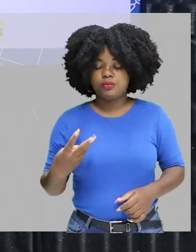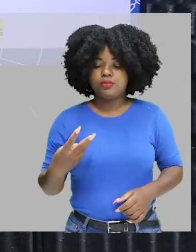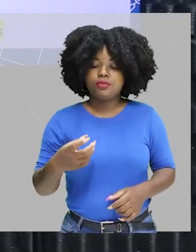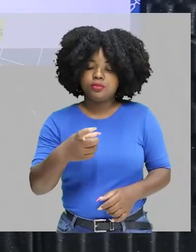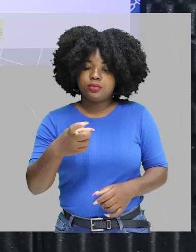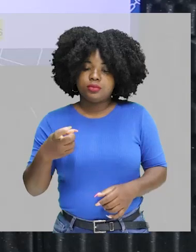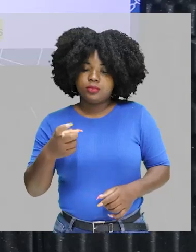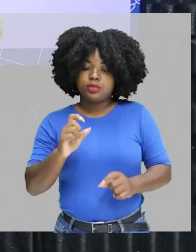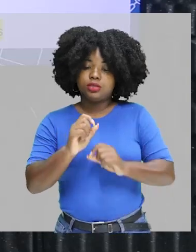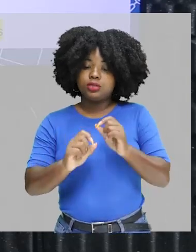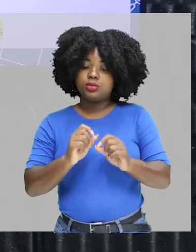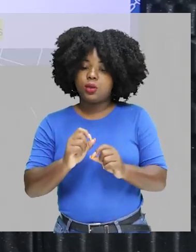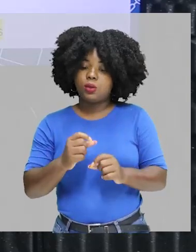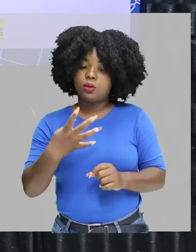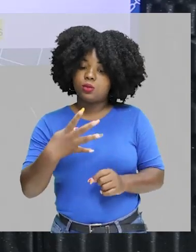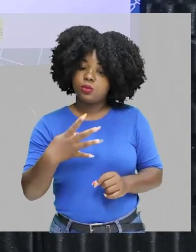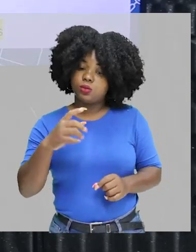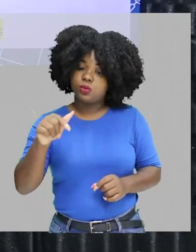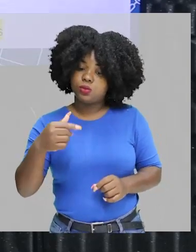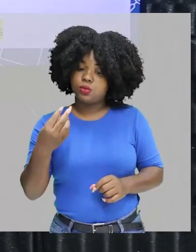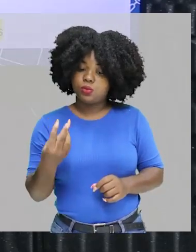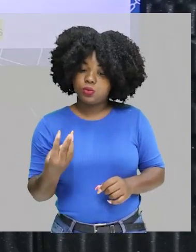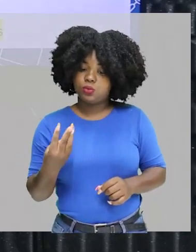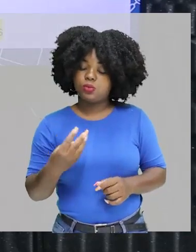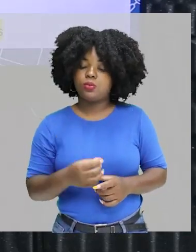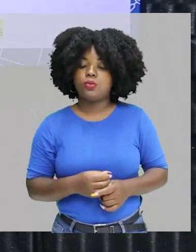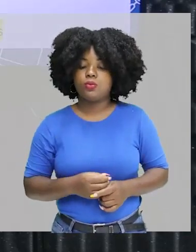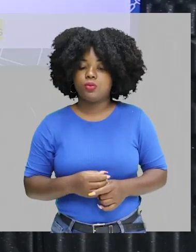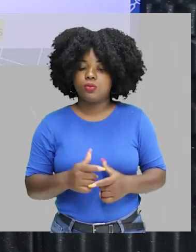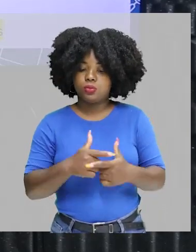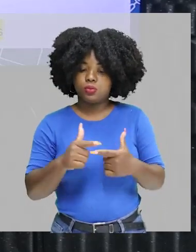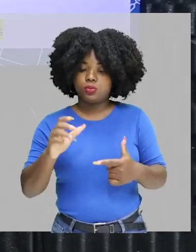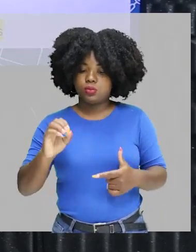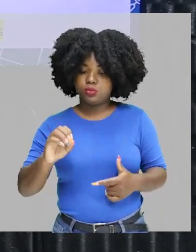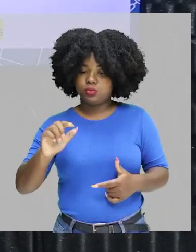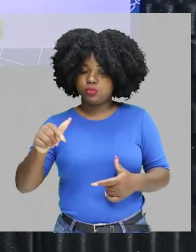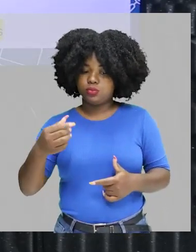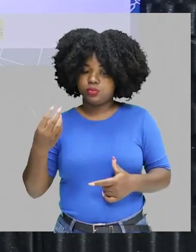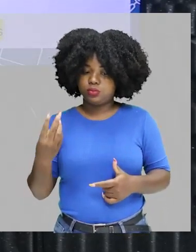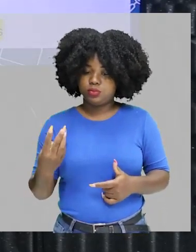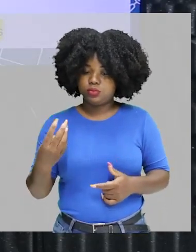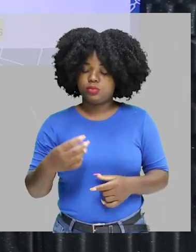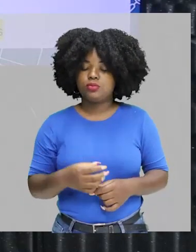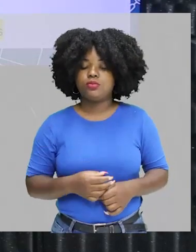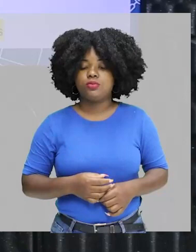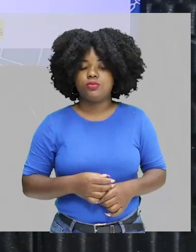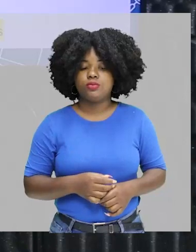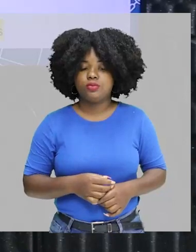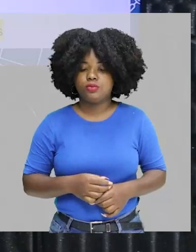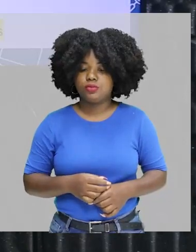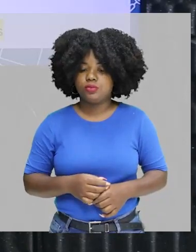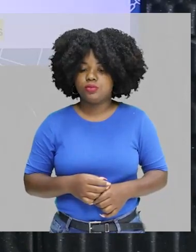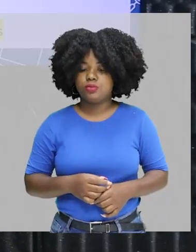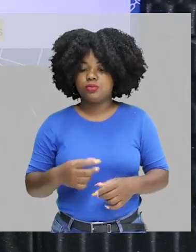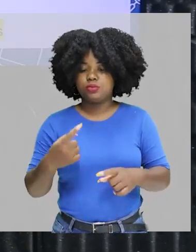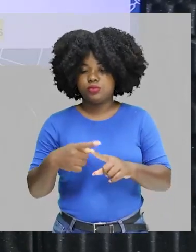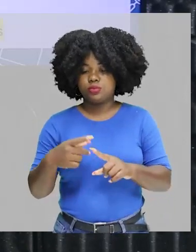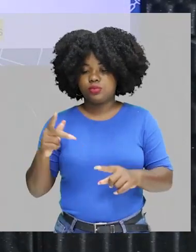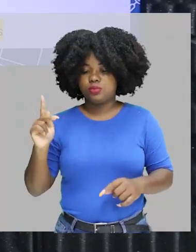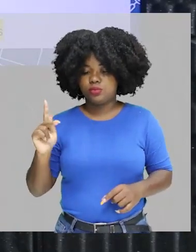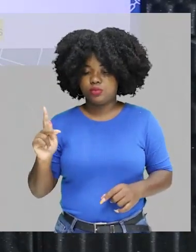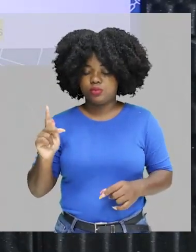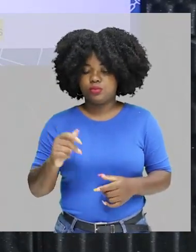x vale quanto? 4,3, dividido por 0,3, vezes